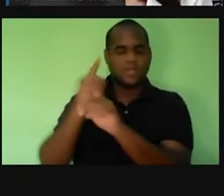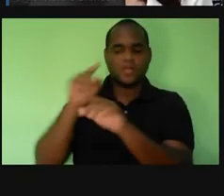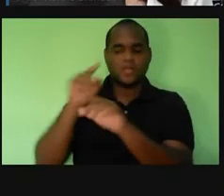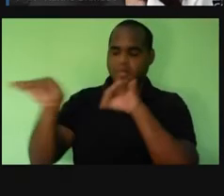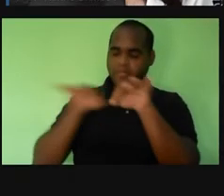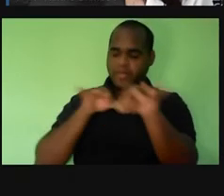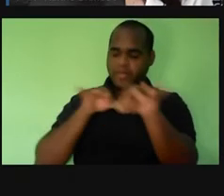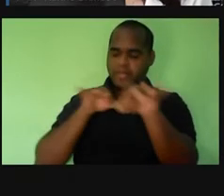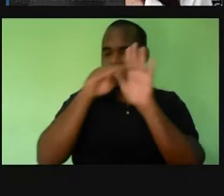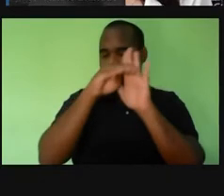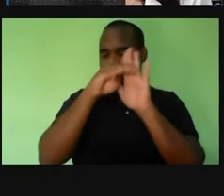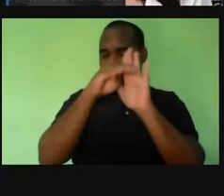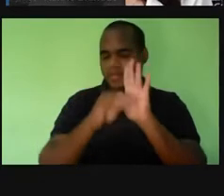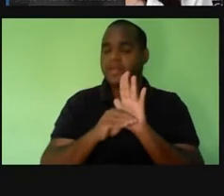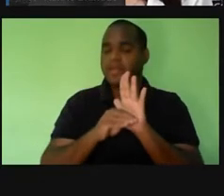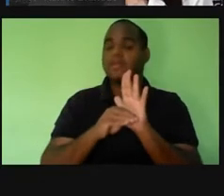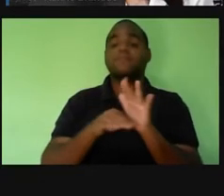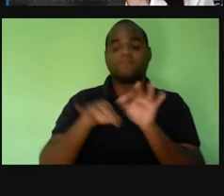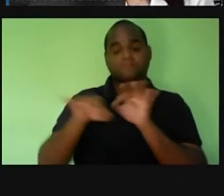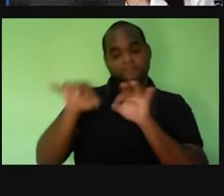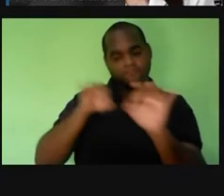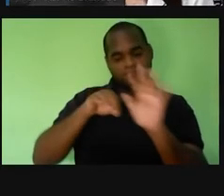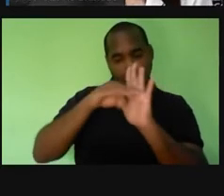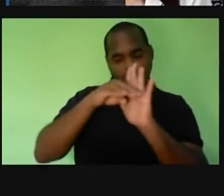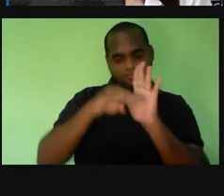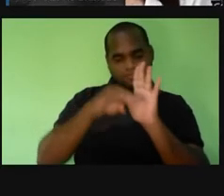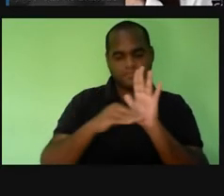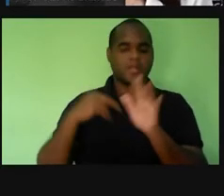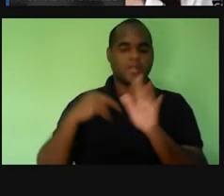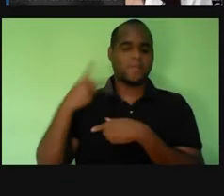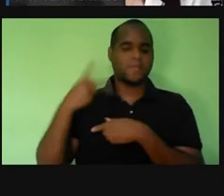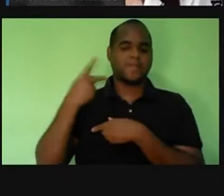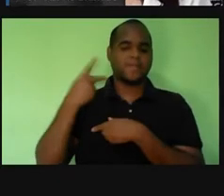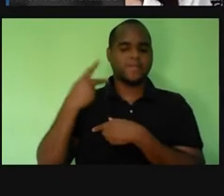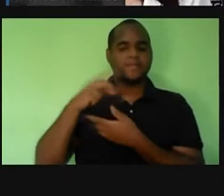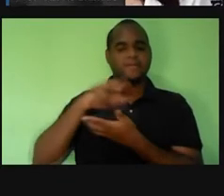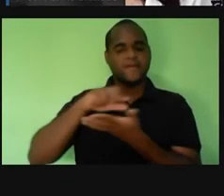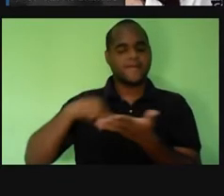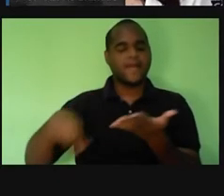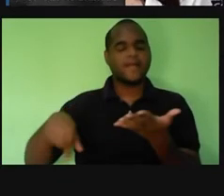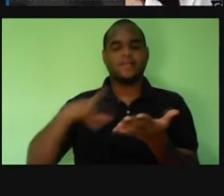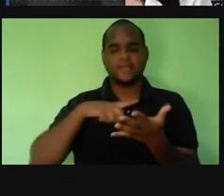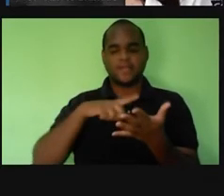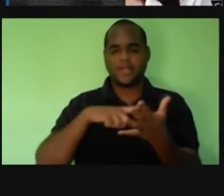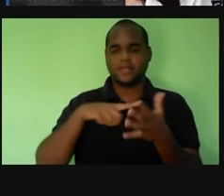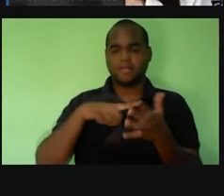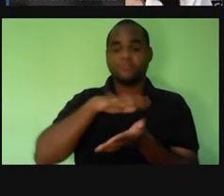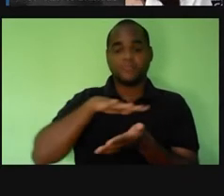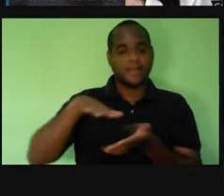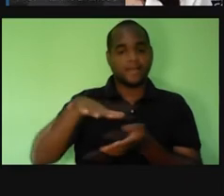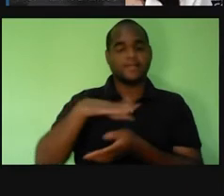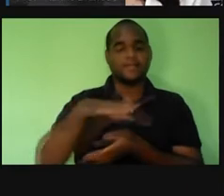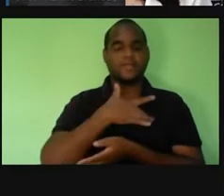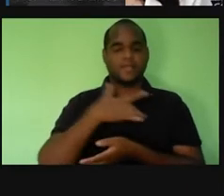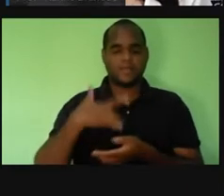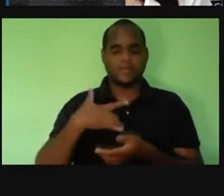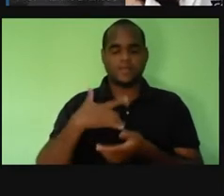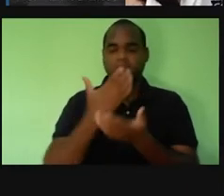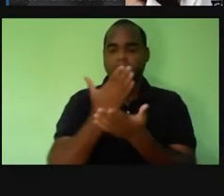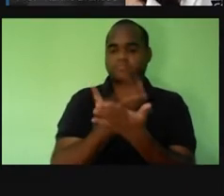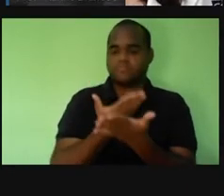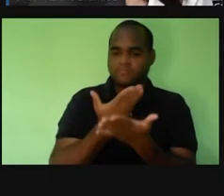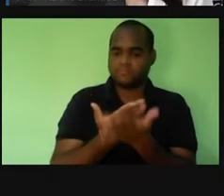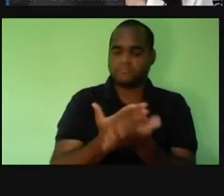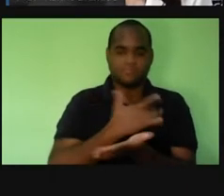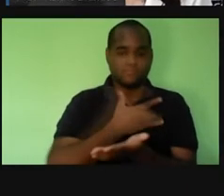programas, planejar e analisar políticas públicas e ações na área da saúde e da educação permanente em